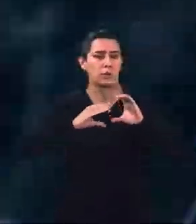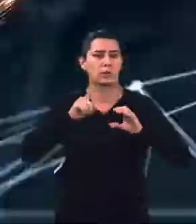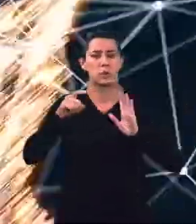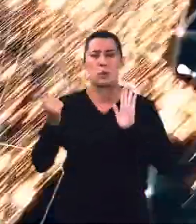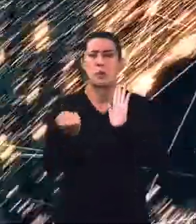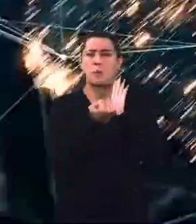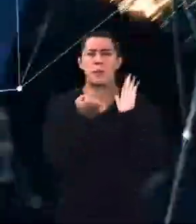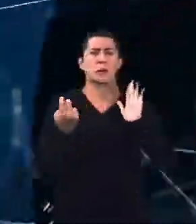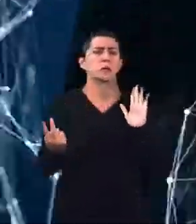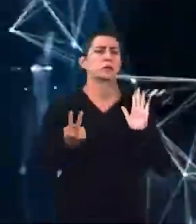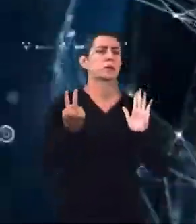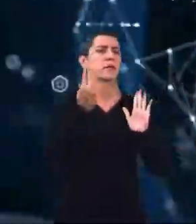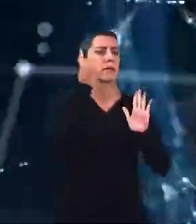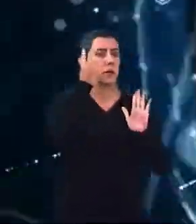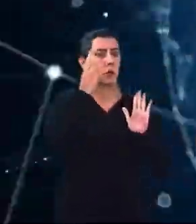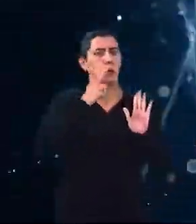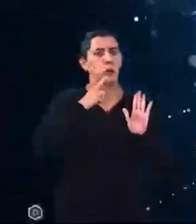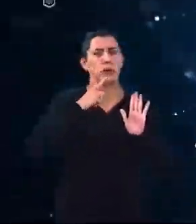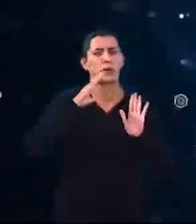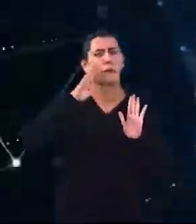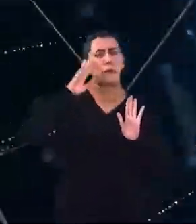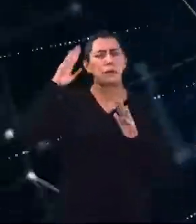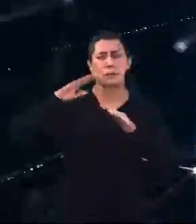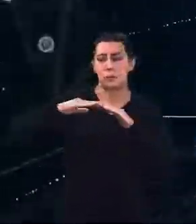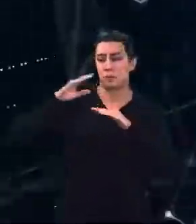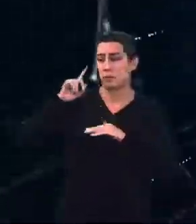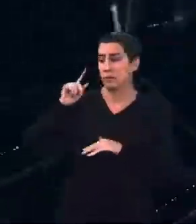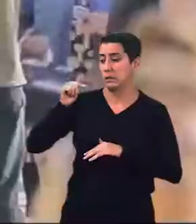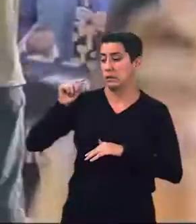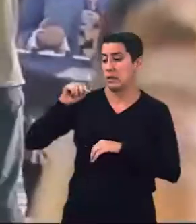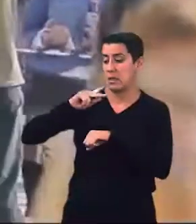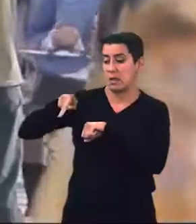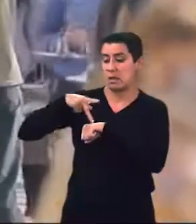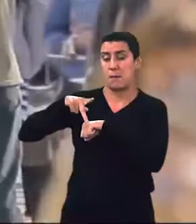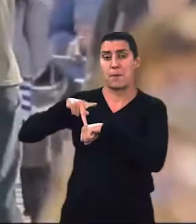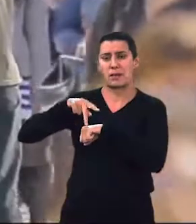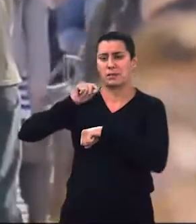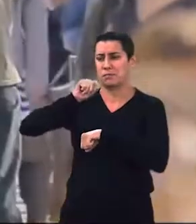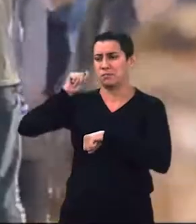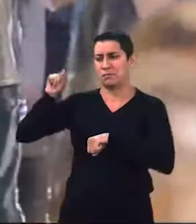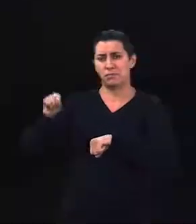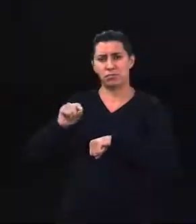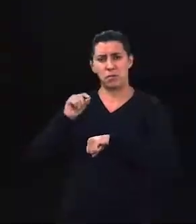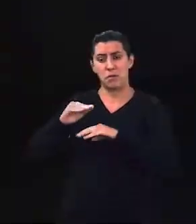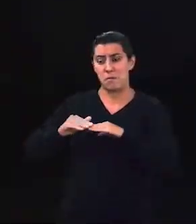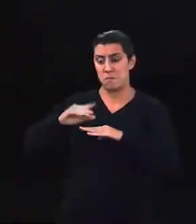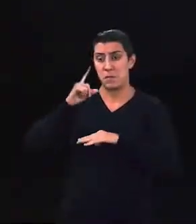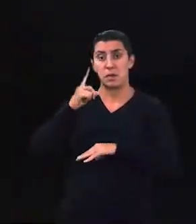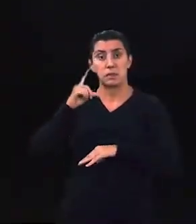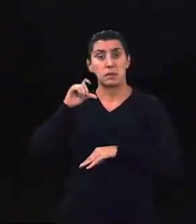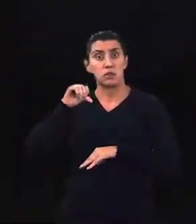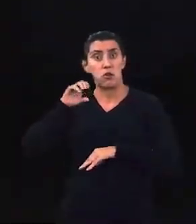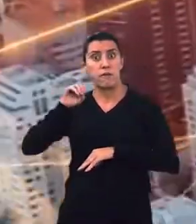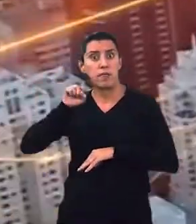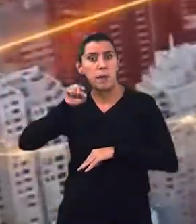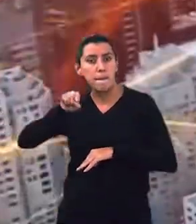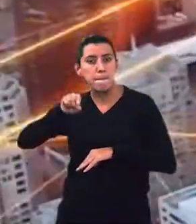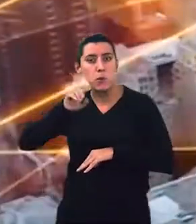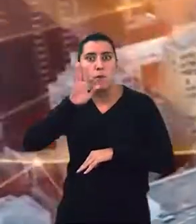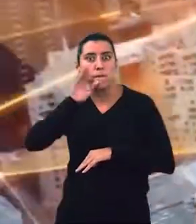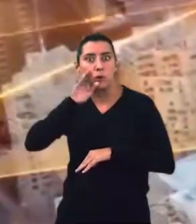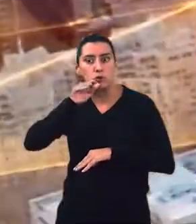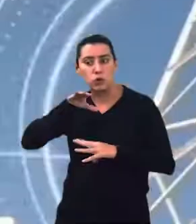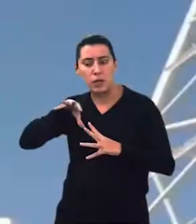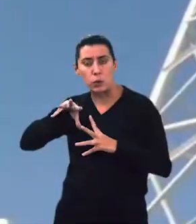faz a diferença nos mais de 170 países em que atua. Com mais de 190 mil funcionários em todo o mundo, a Huawei